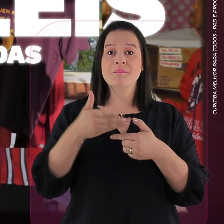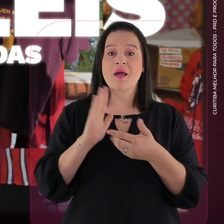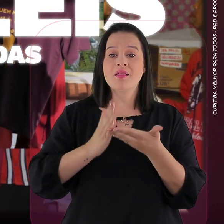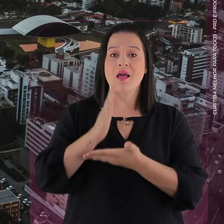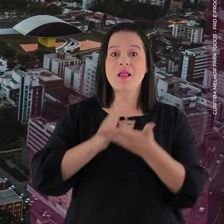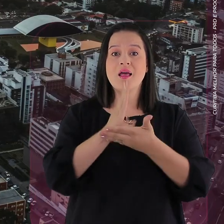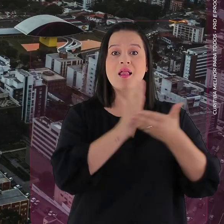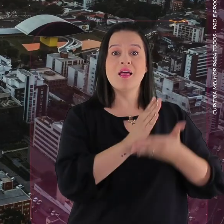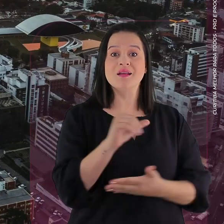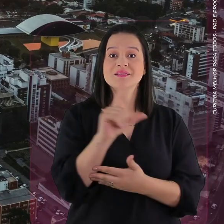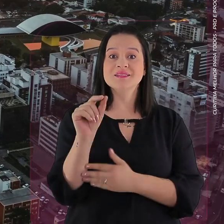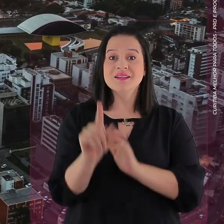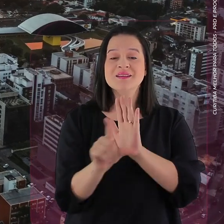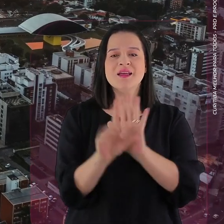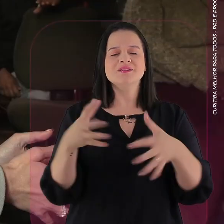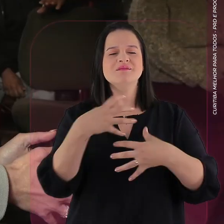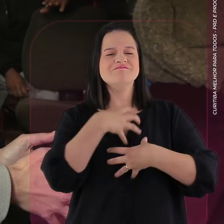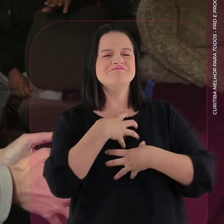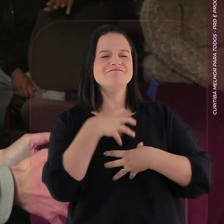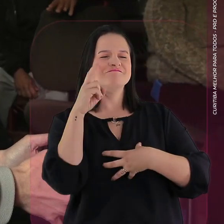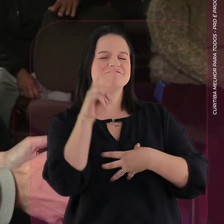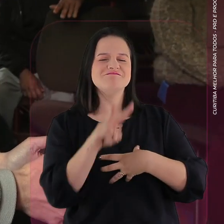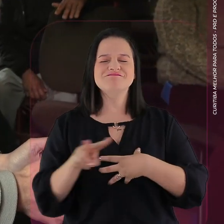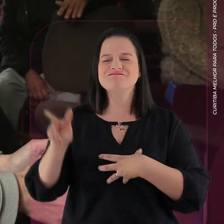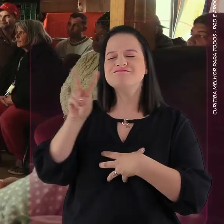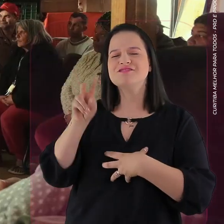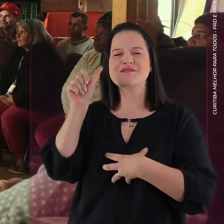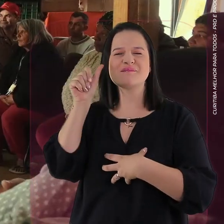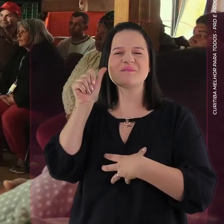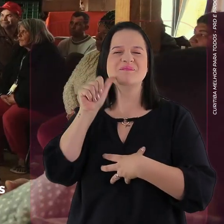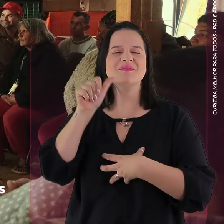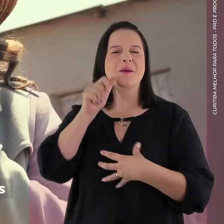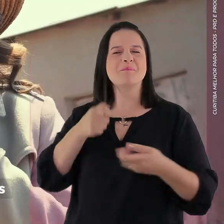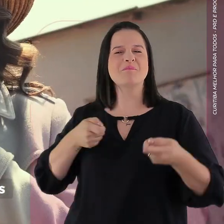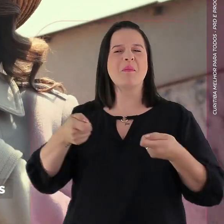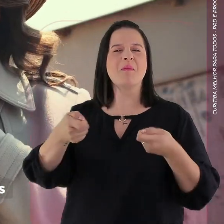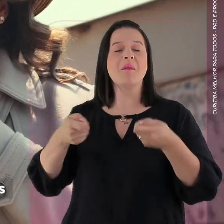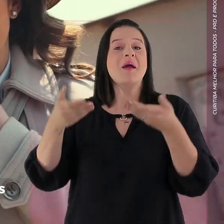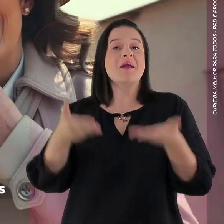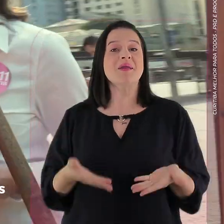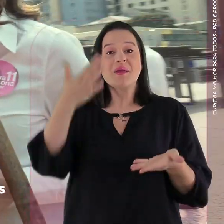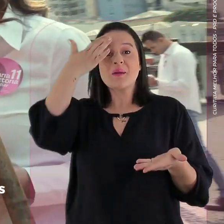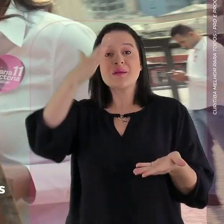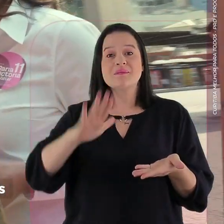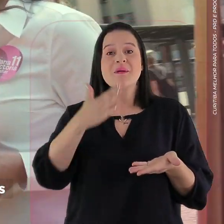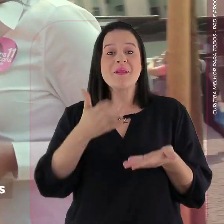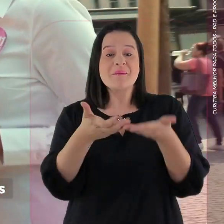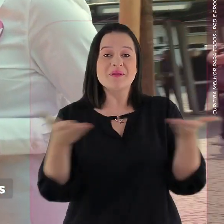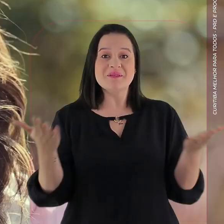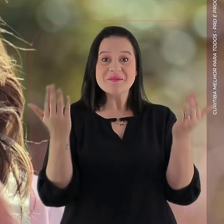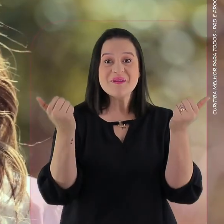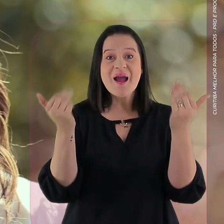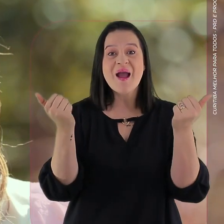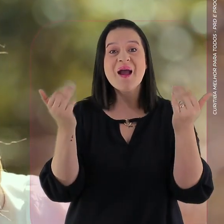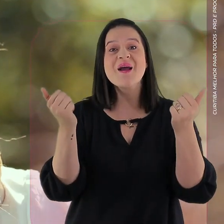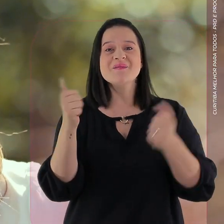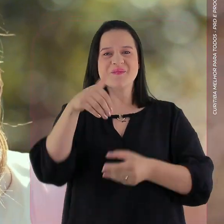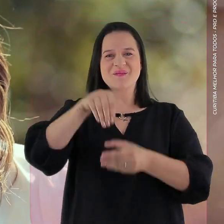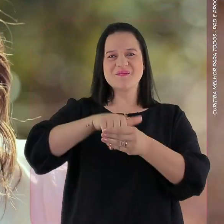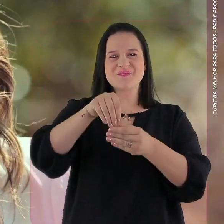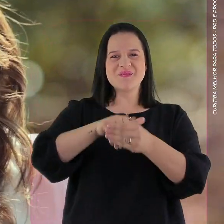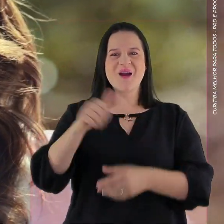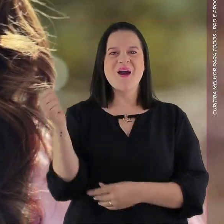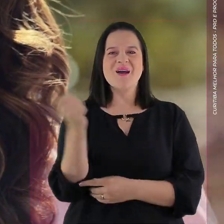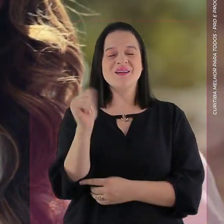está preparada para governar nossa cidade com um olhar diferente, um olhar de mulher e construir uma Curitiba melhor para todos. Vem comigo,